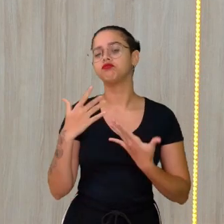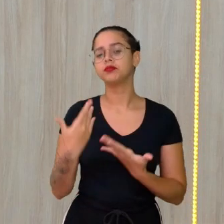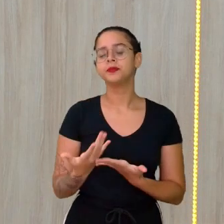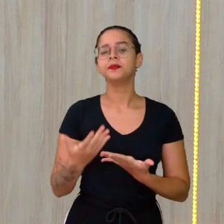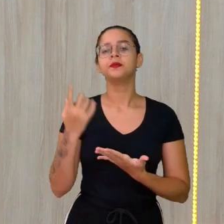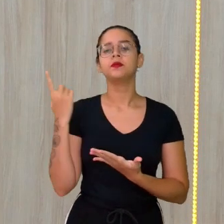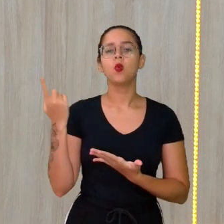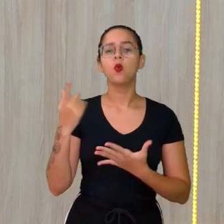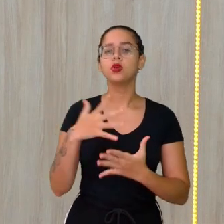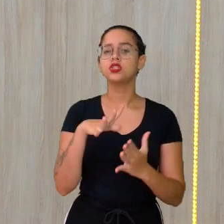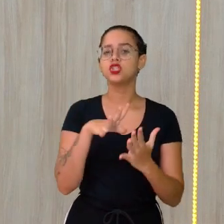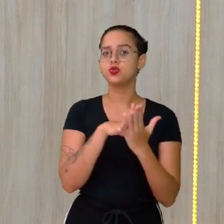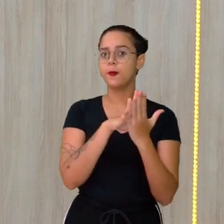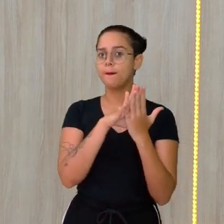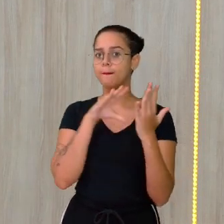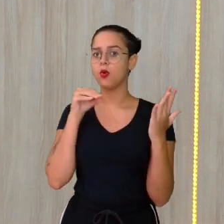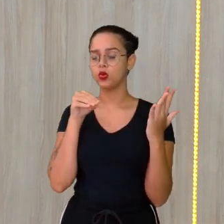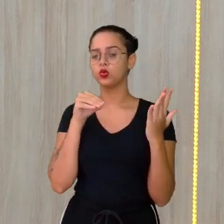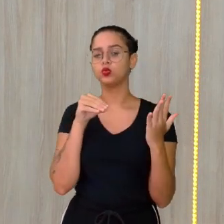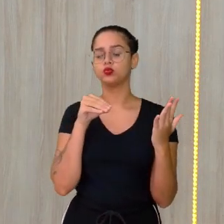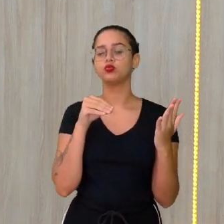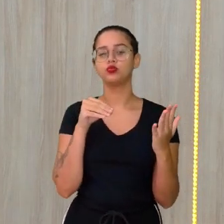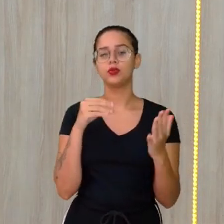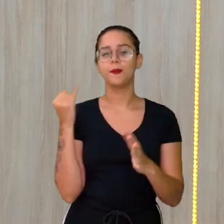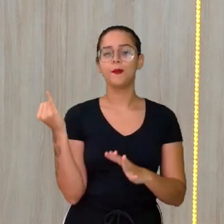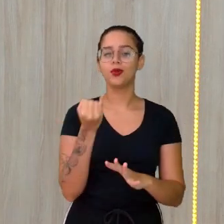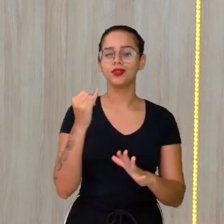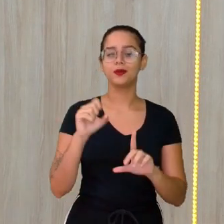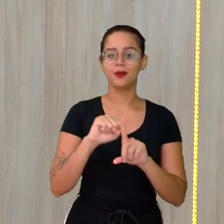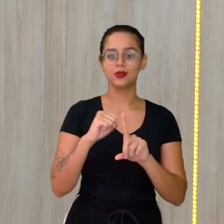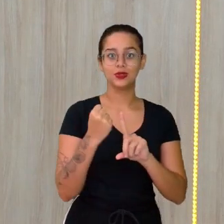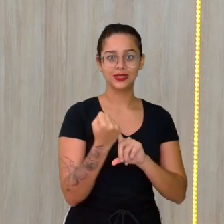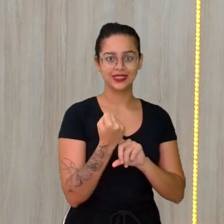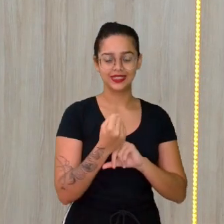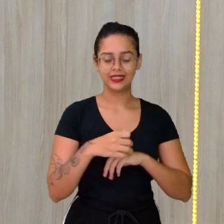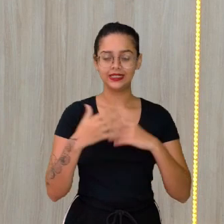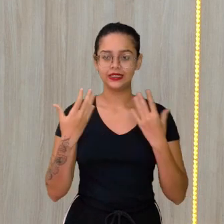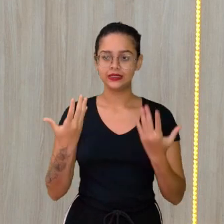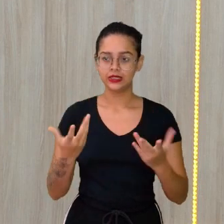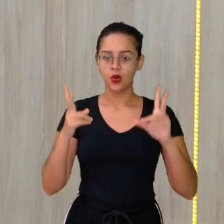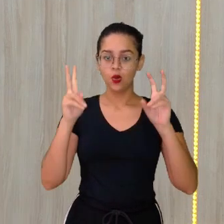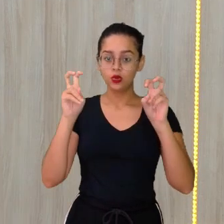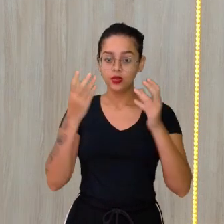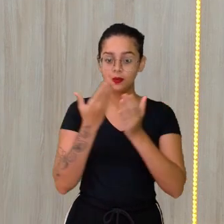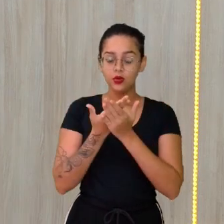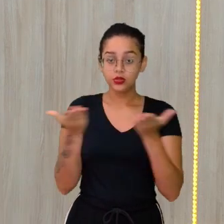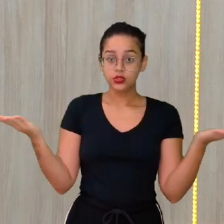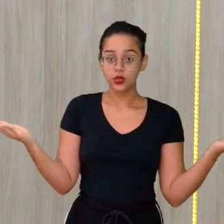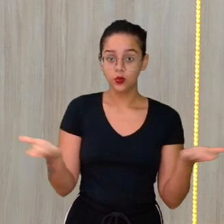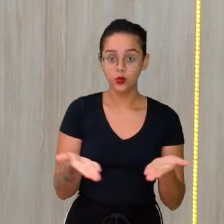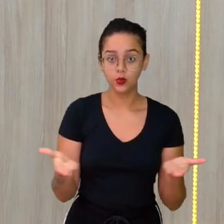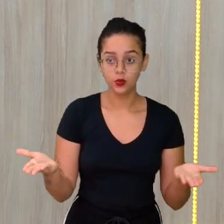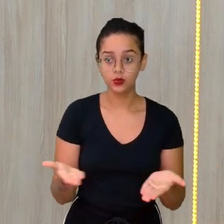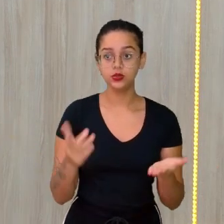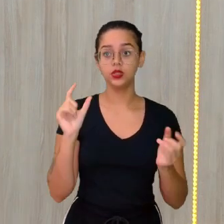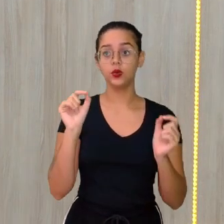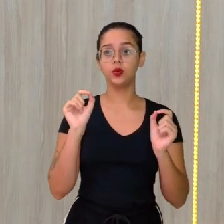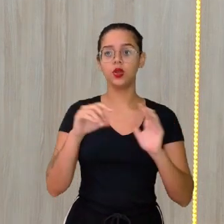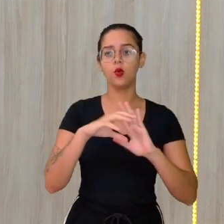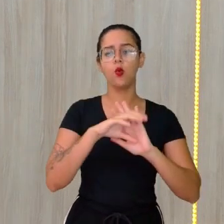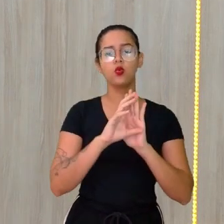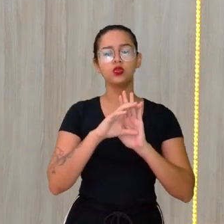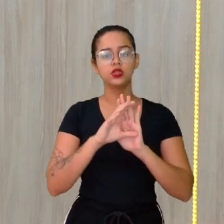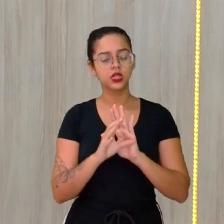modalidade tão importante para a sociedade. Então, minha gente, o tema da aula de hoje são os